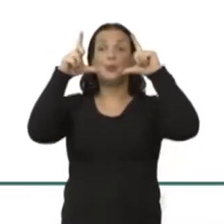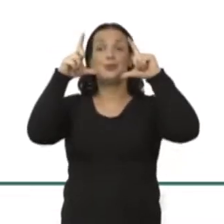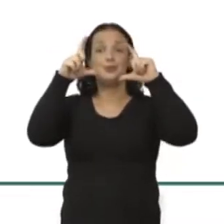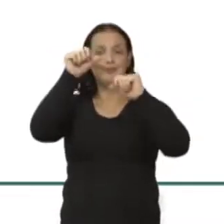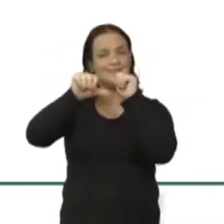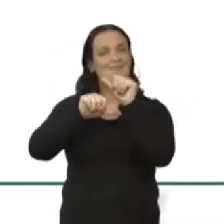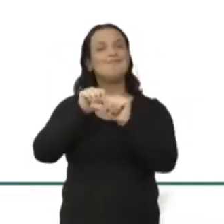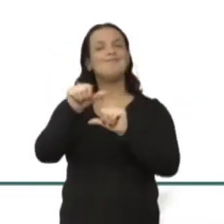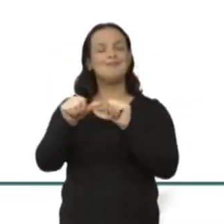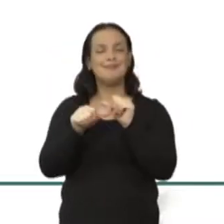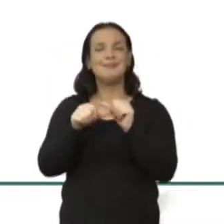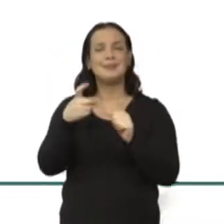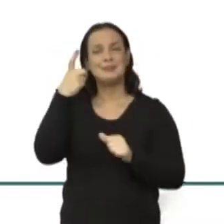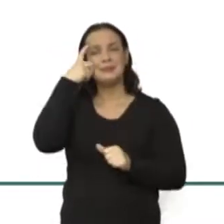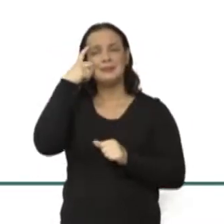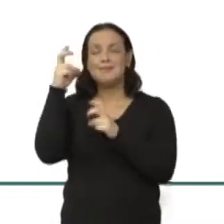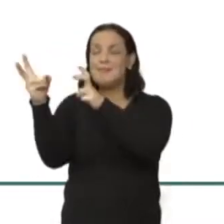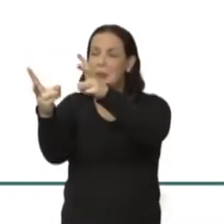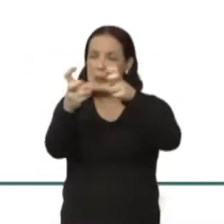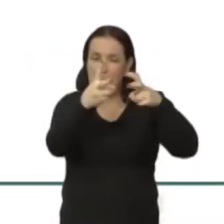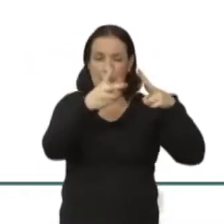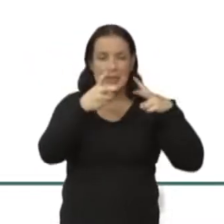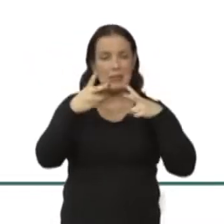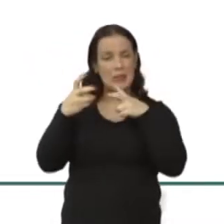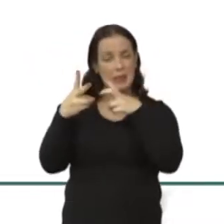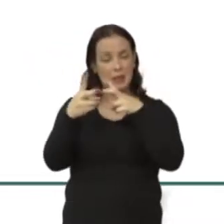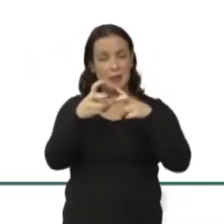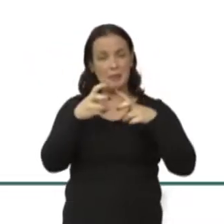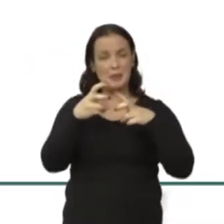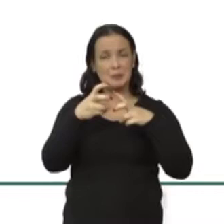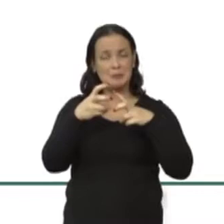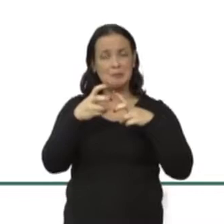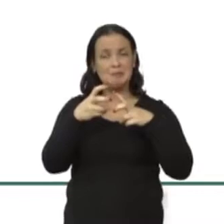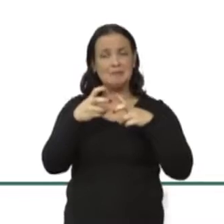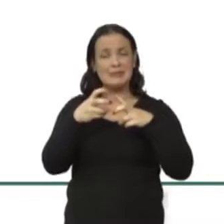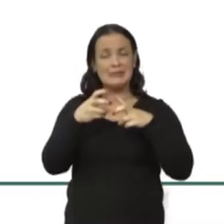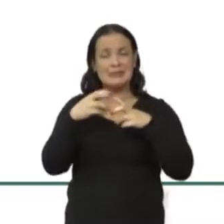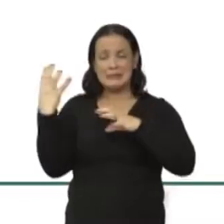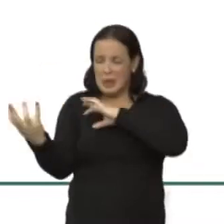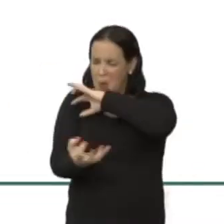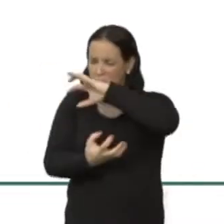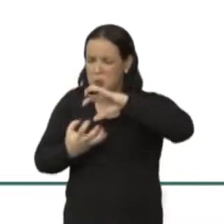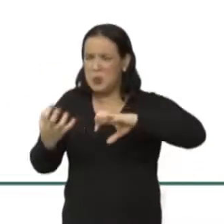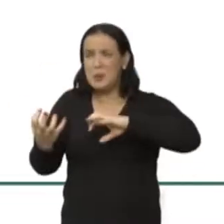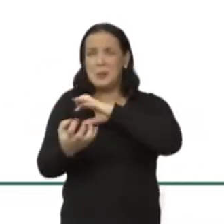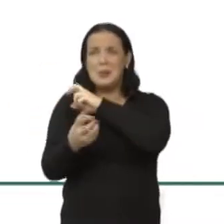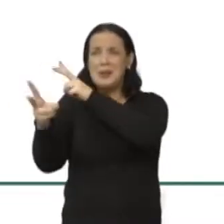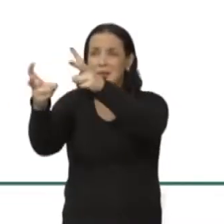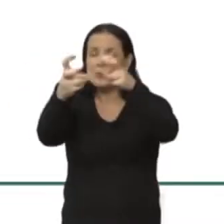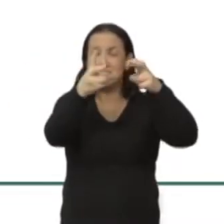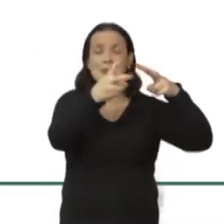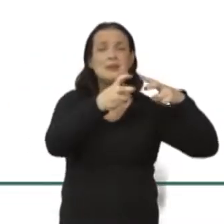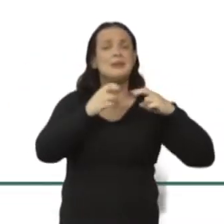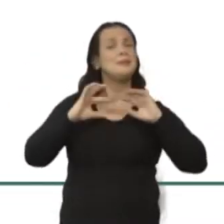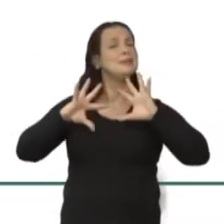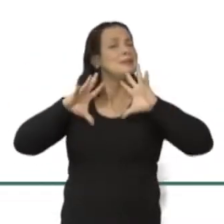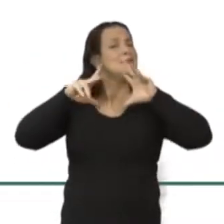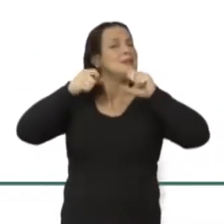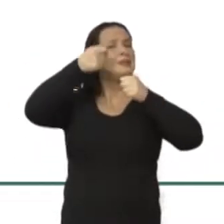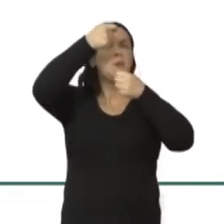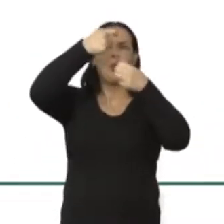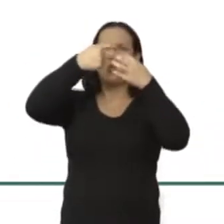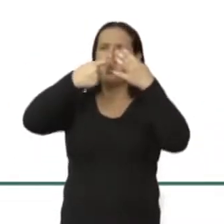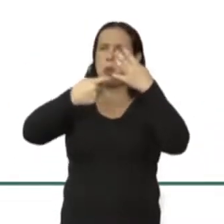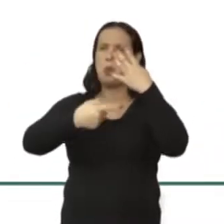A gente percebe que, diante de uma crise, a gente se dá conta de tantas burrices